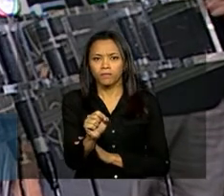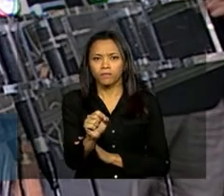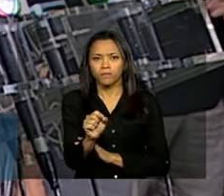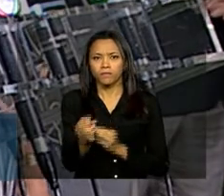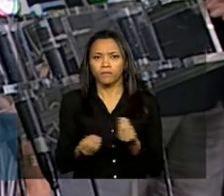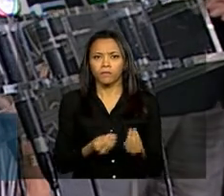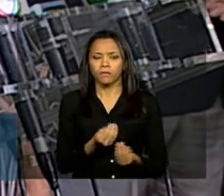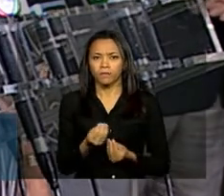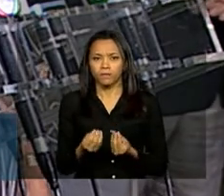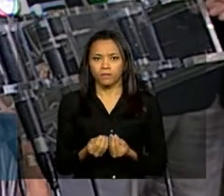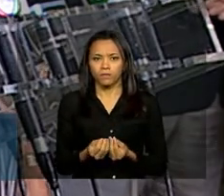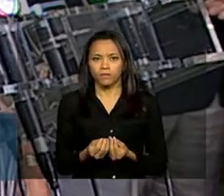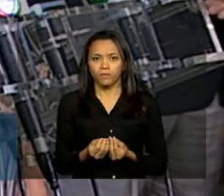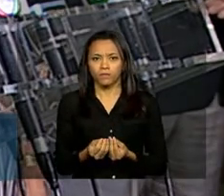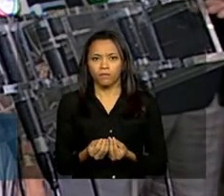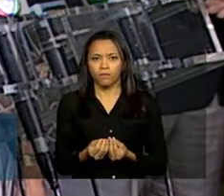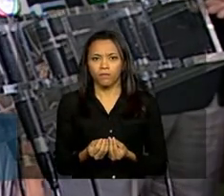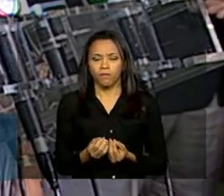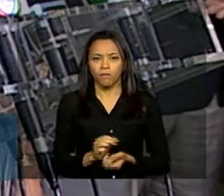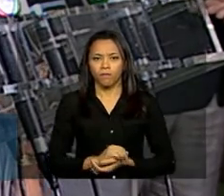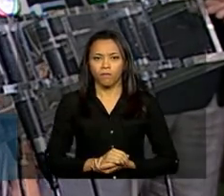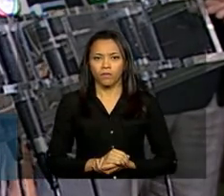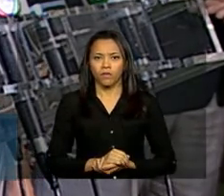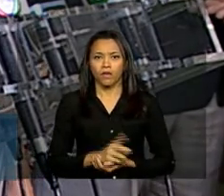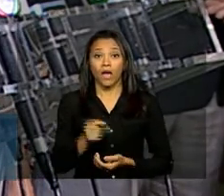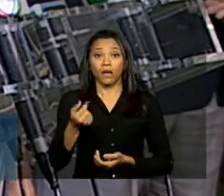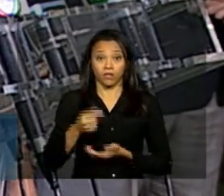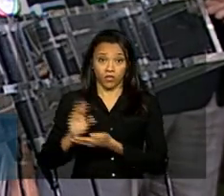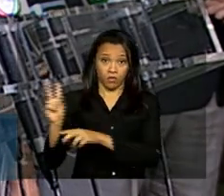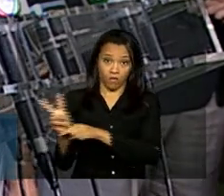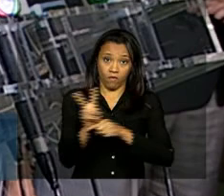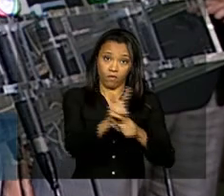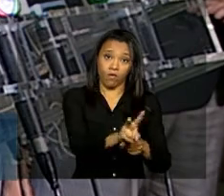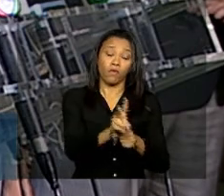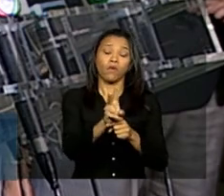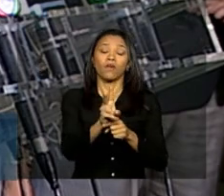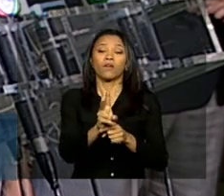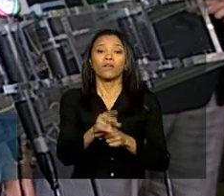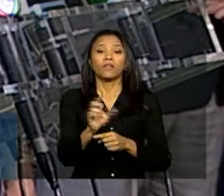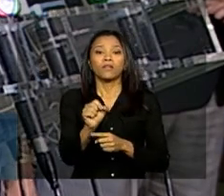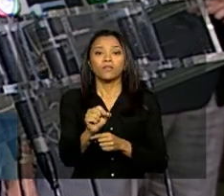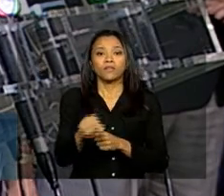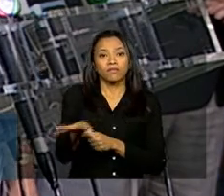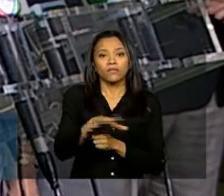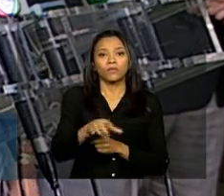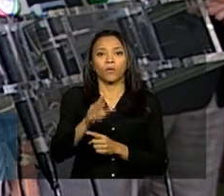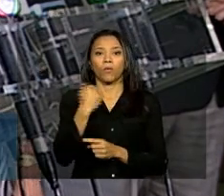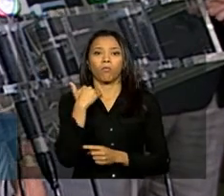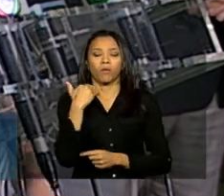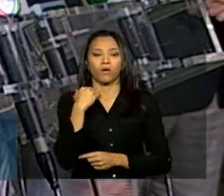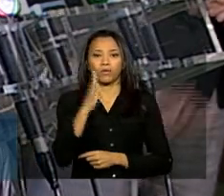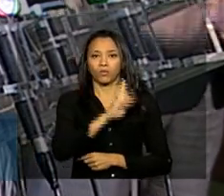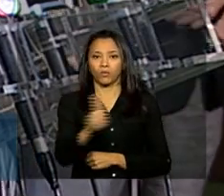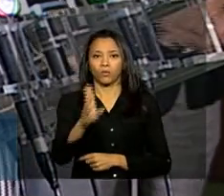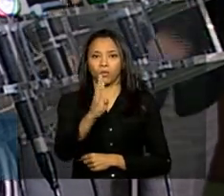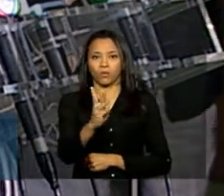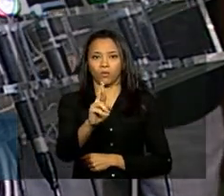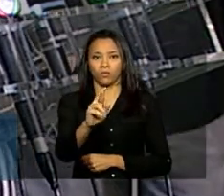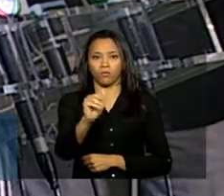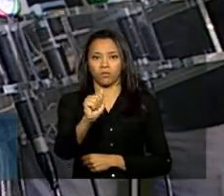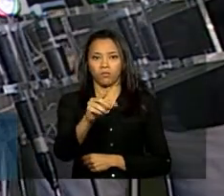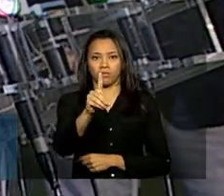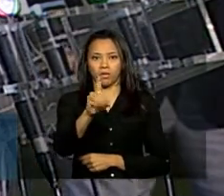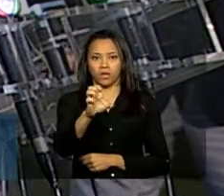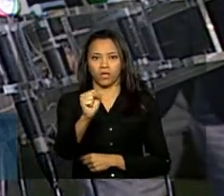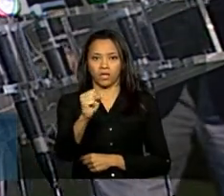outra coisa a senhora pode comentar o fato de não ter pago o financiamento com Bradesco para a plantação de eucalipto isso é uma questão pessoal